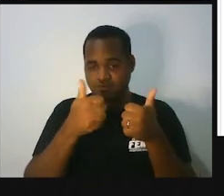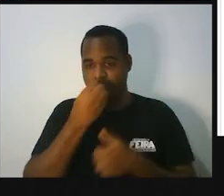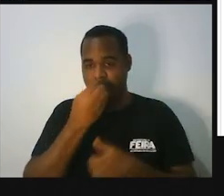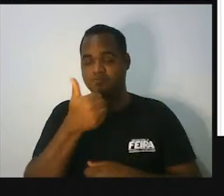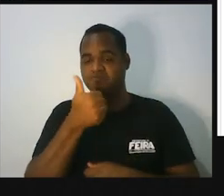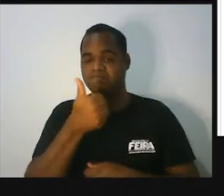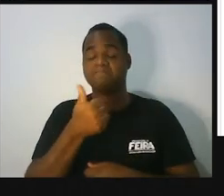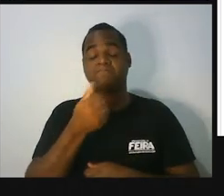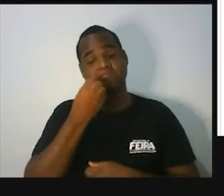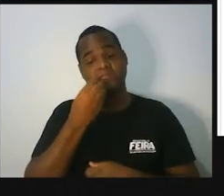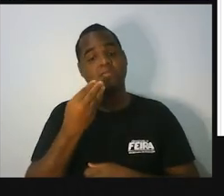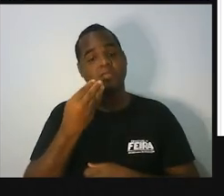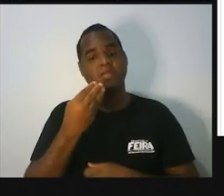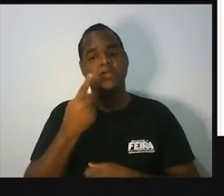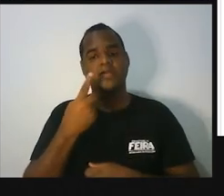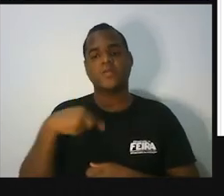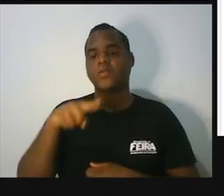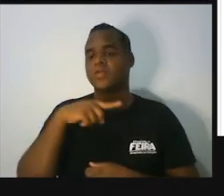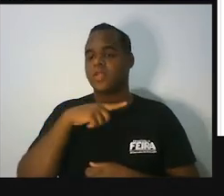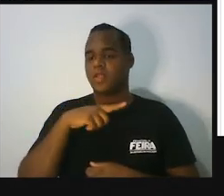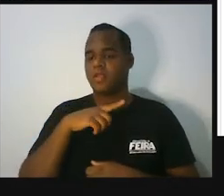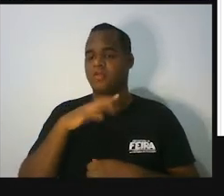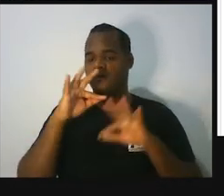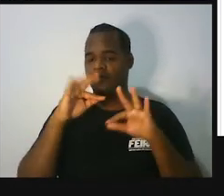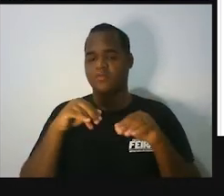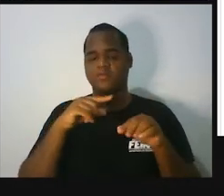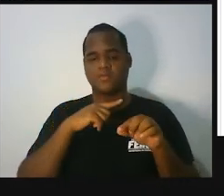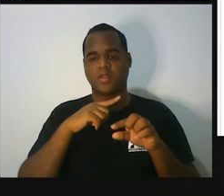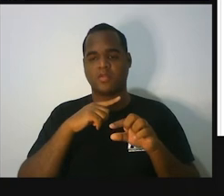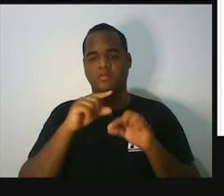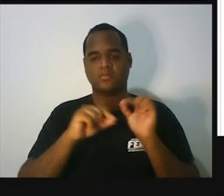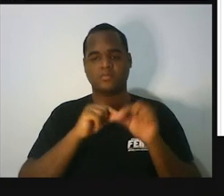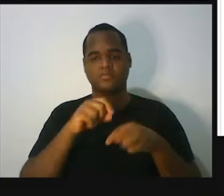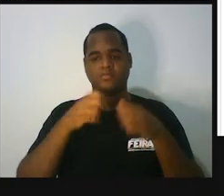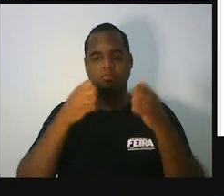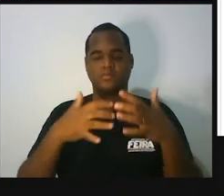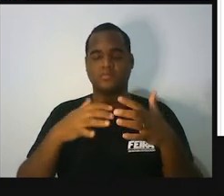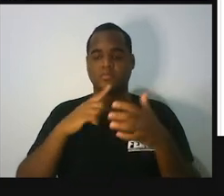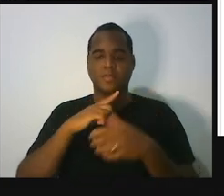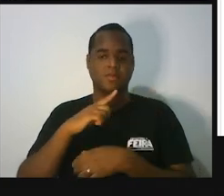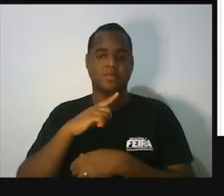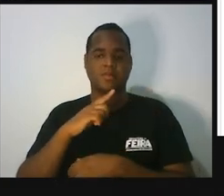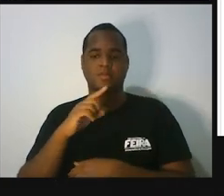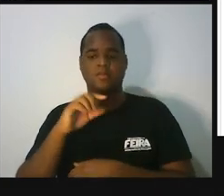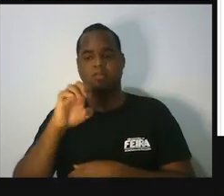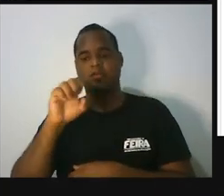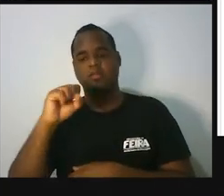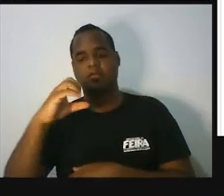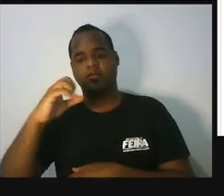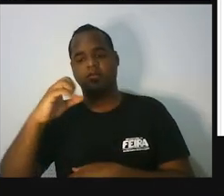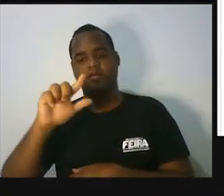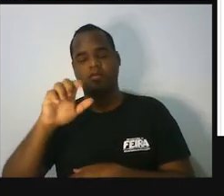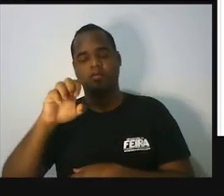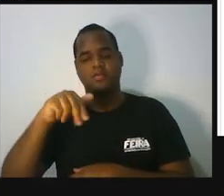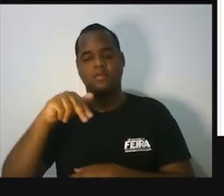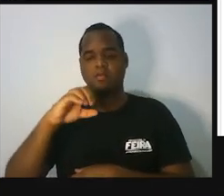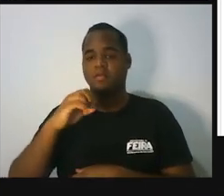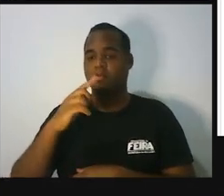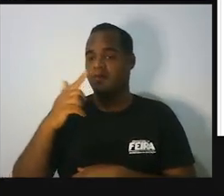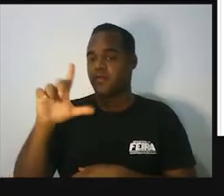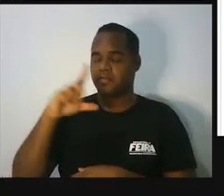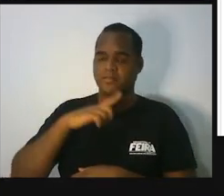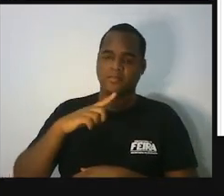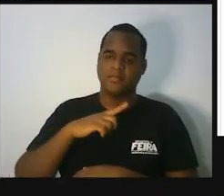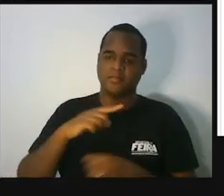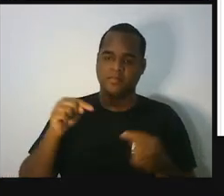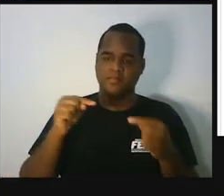Bom, e agora a gente vai medir aquele último ali, Aquele triângulo escaleno, tá? Vamos lá medir os